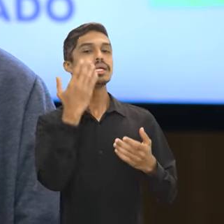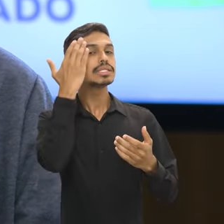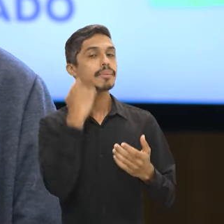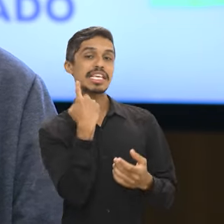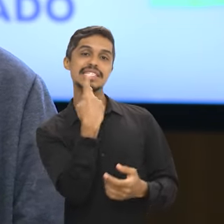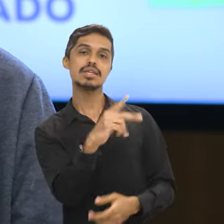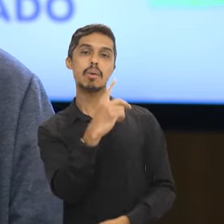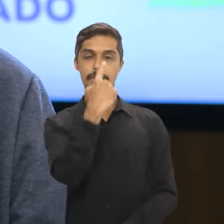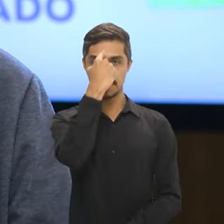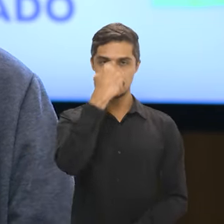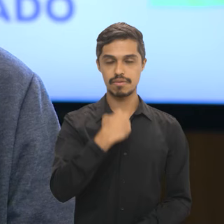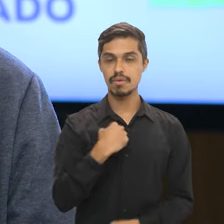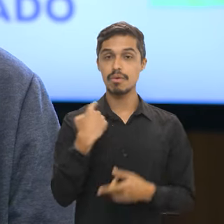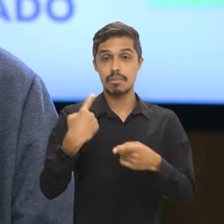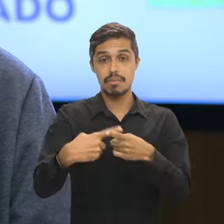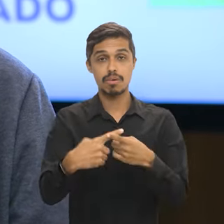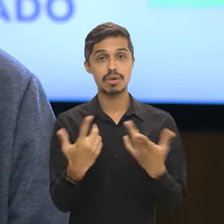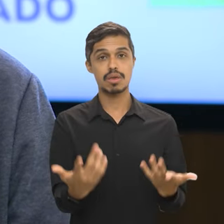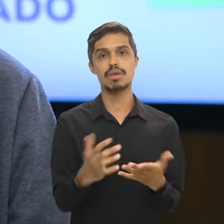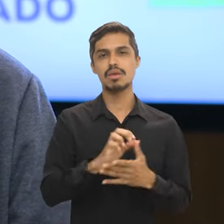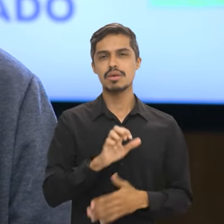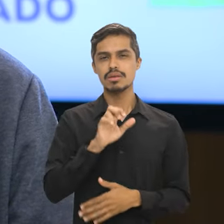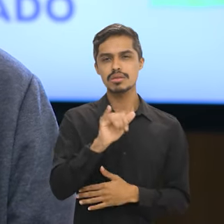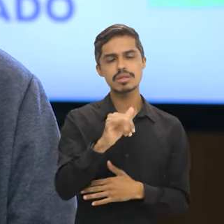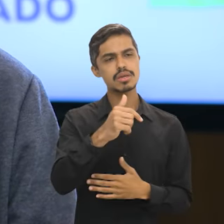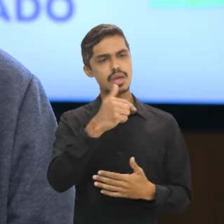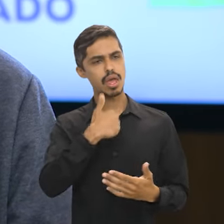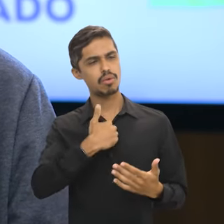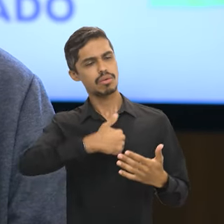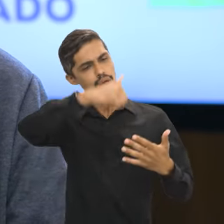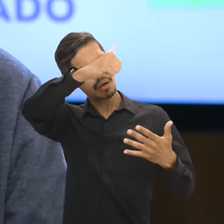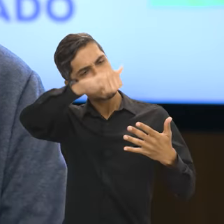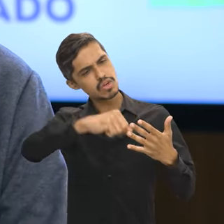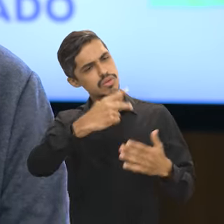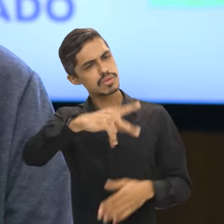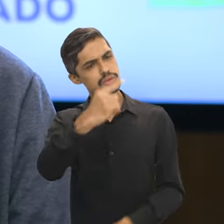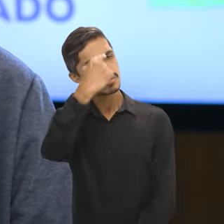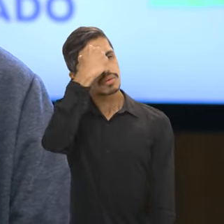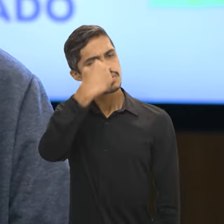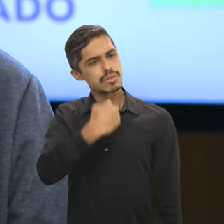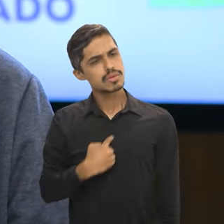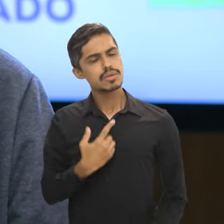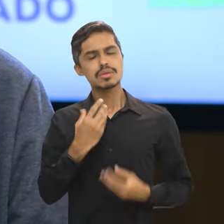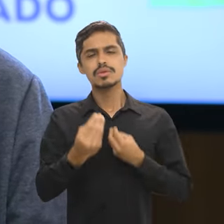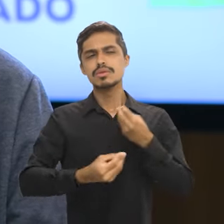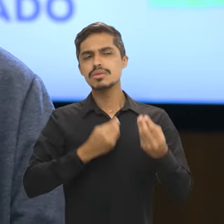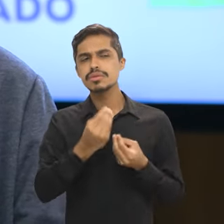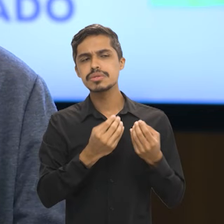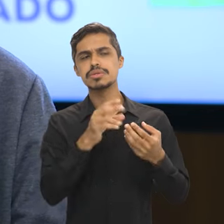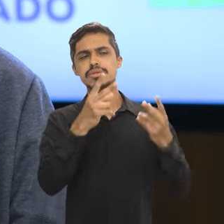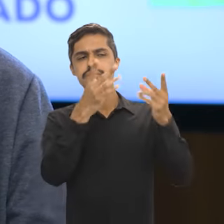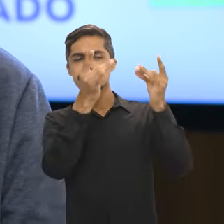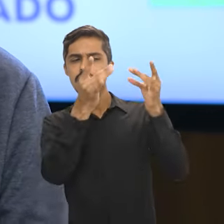quê? Porque é a partir do perfil das pessoas que a gente vai conseguir fazer uma avaliação de,